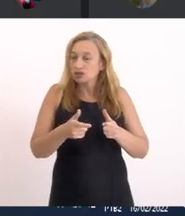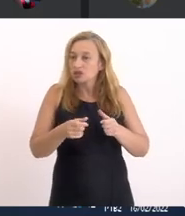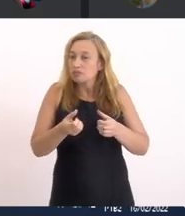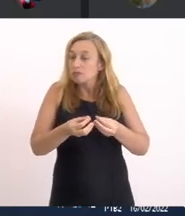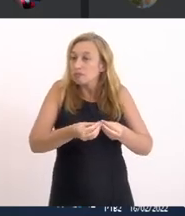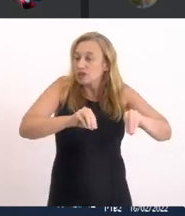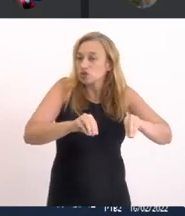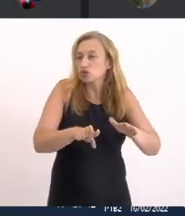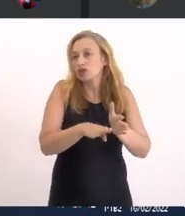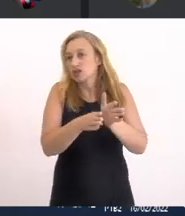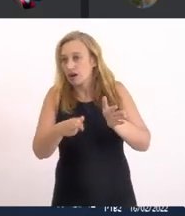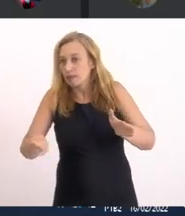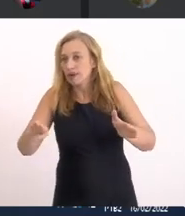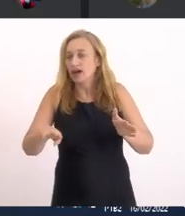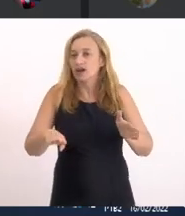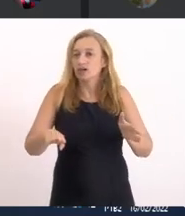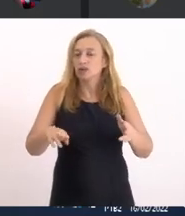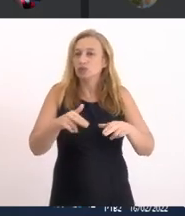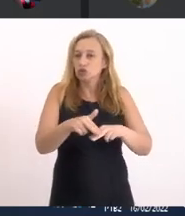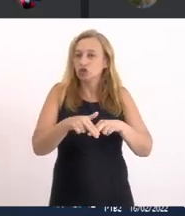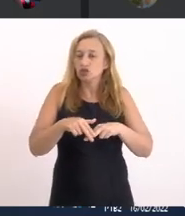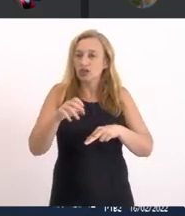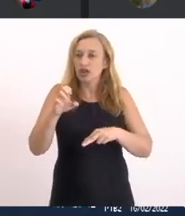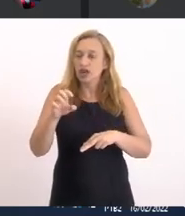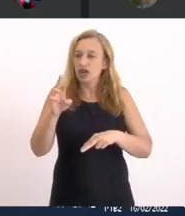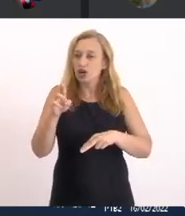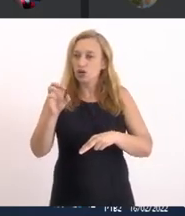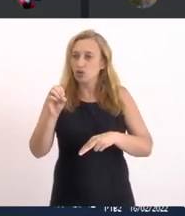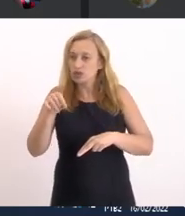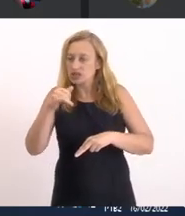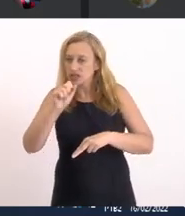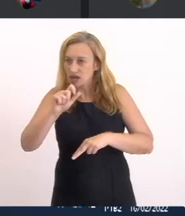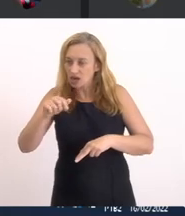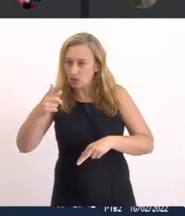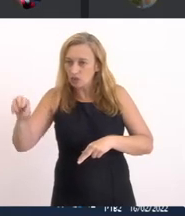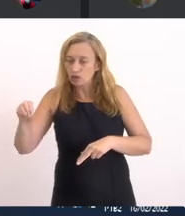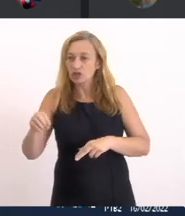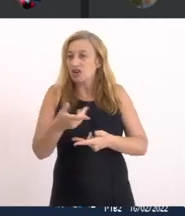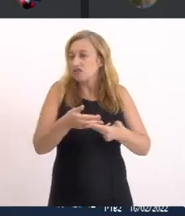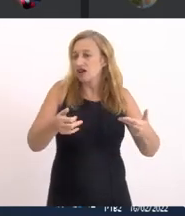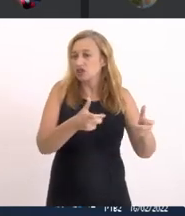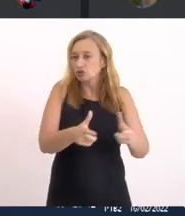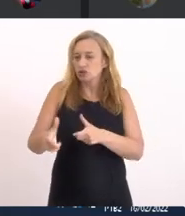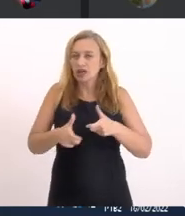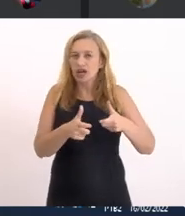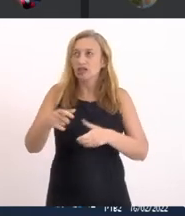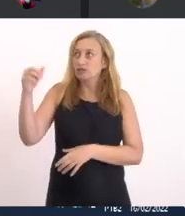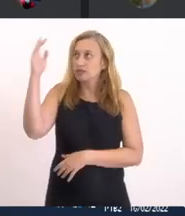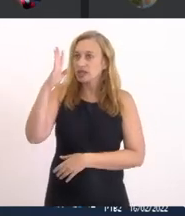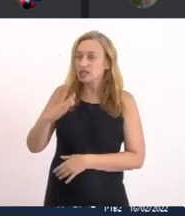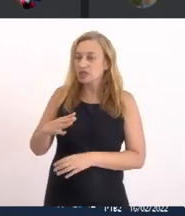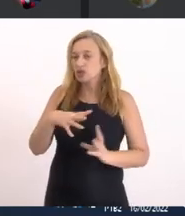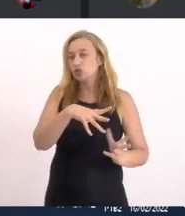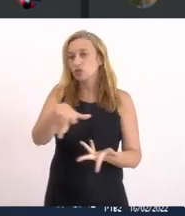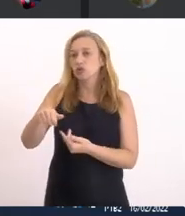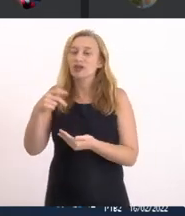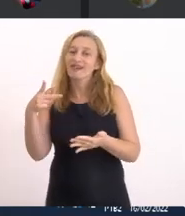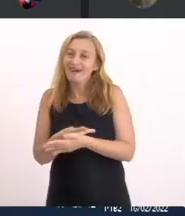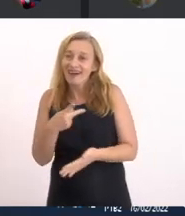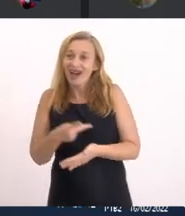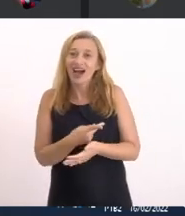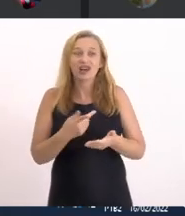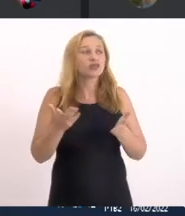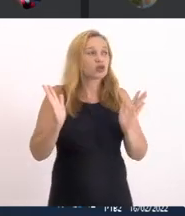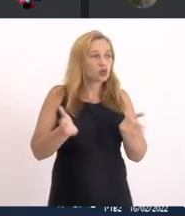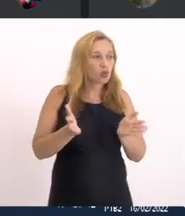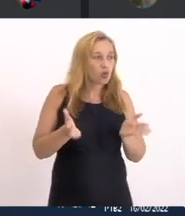Por conta da erosão posterior Como aconteceu em N lugares No Brasil e no mundo Erraram muito E hoje